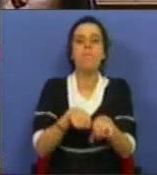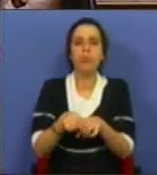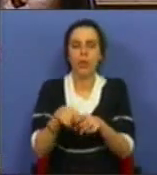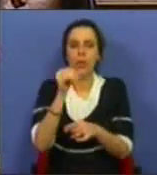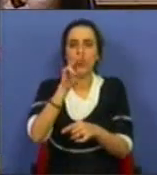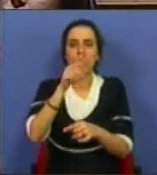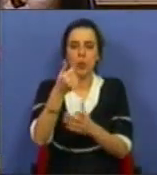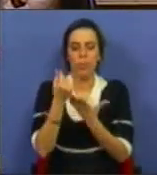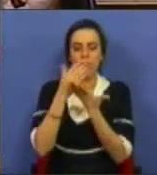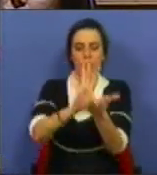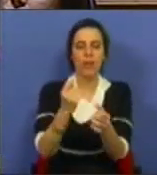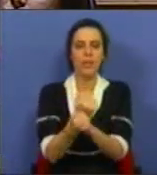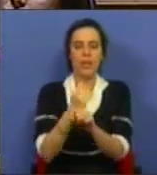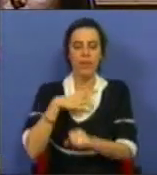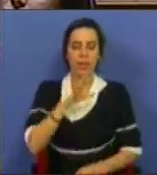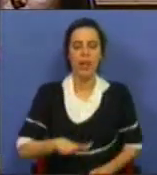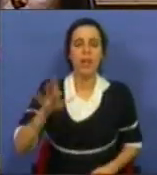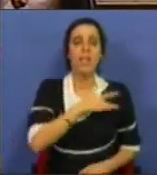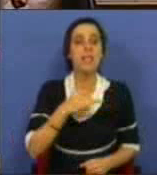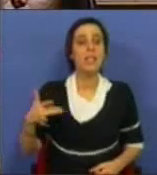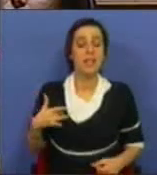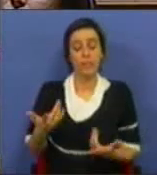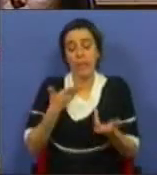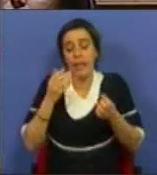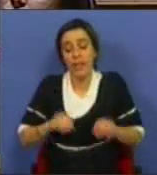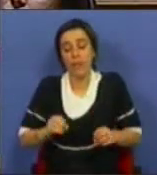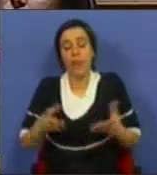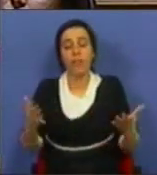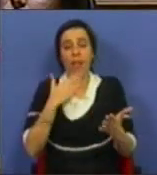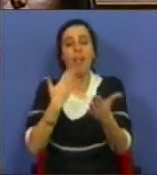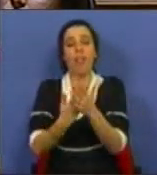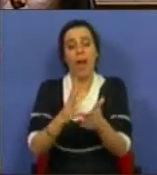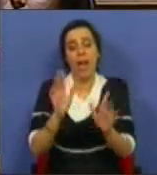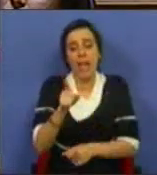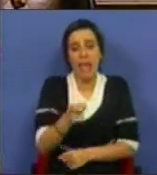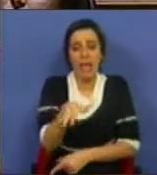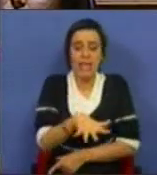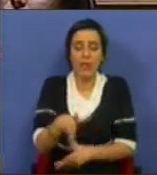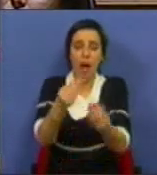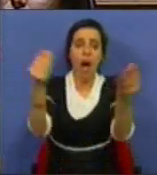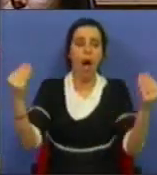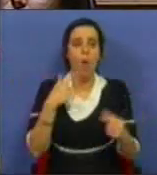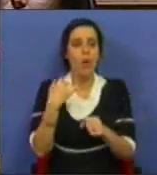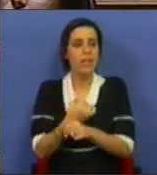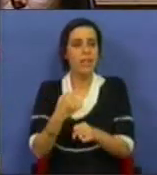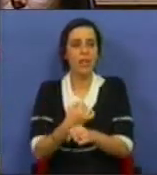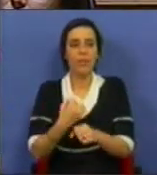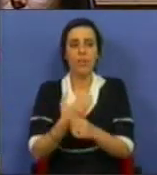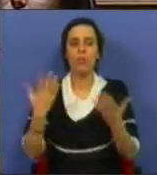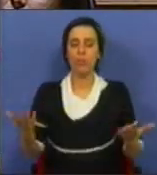subfinanciamento do SNS que inevitavelmente conduz ao estado em que hoje muitos serviços se